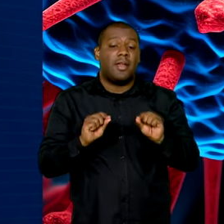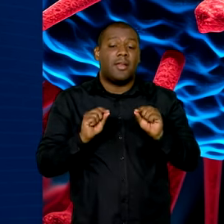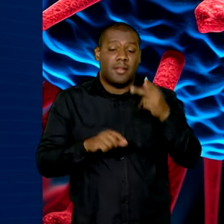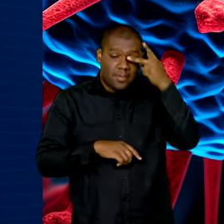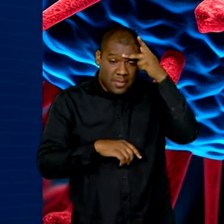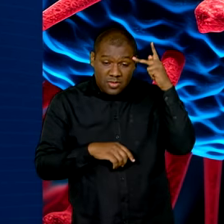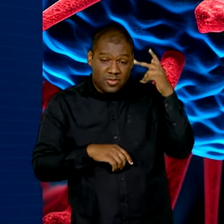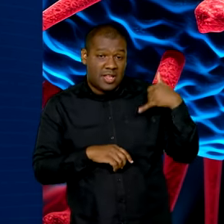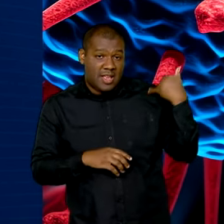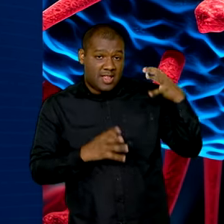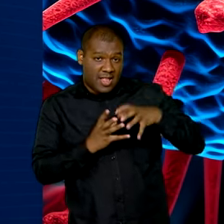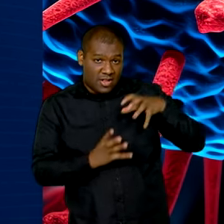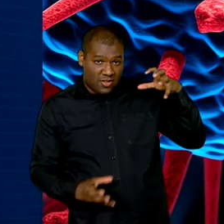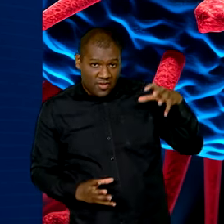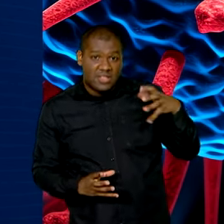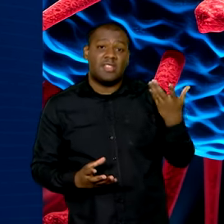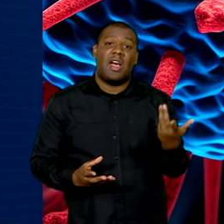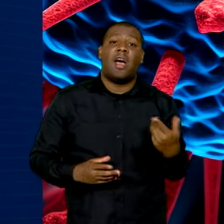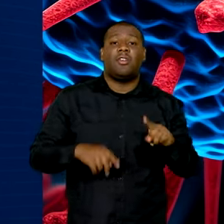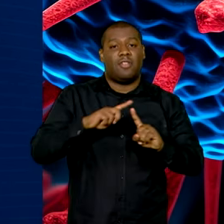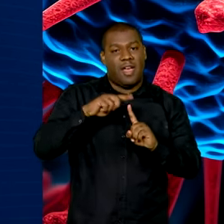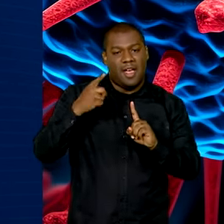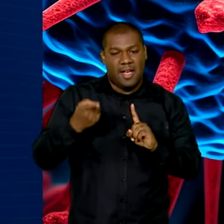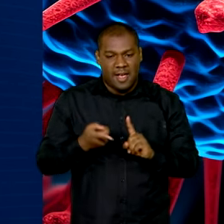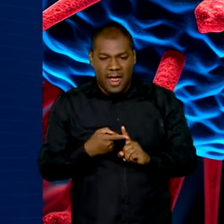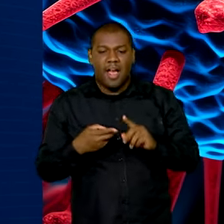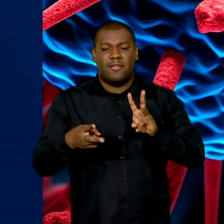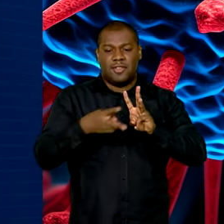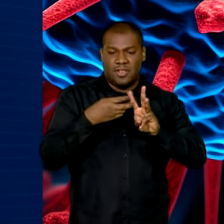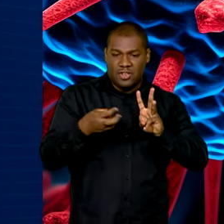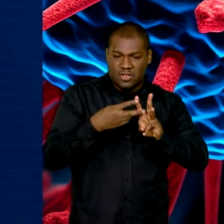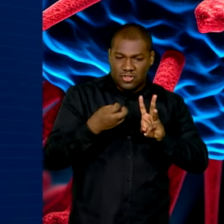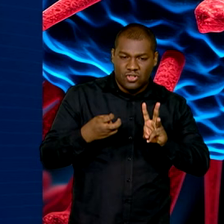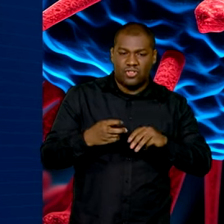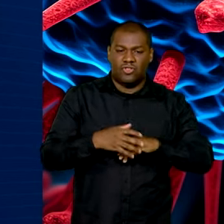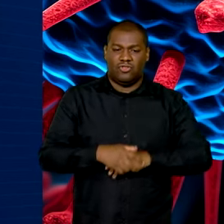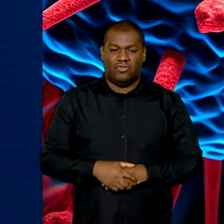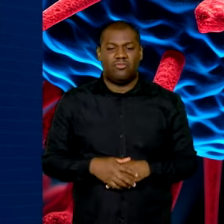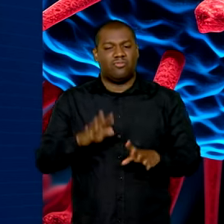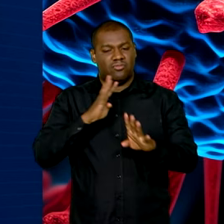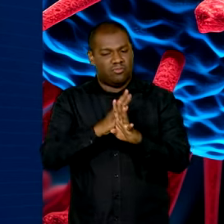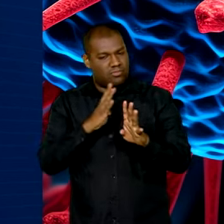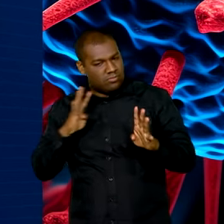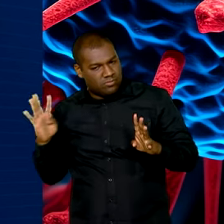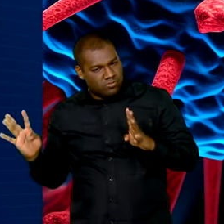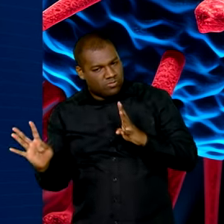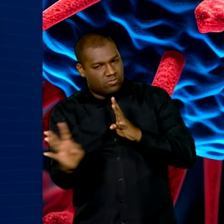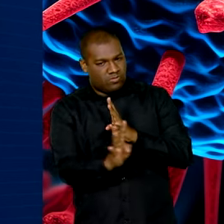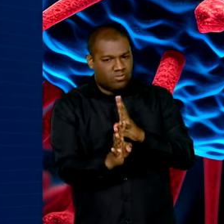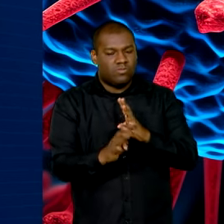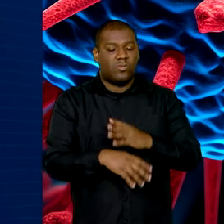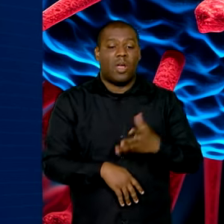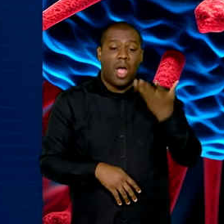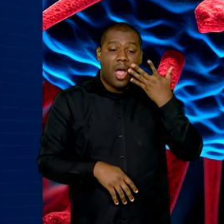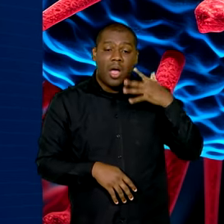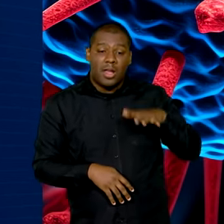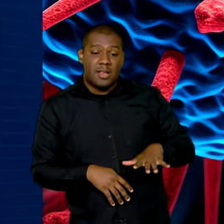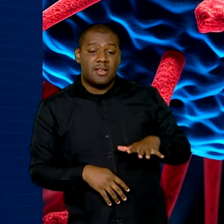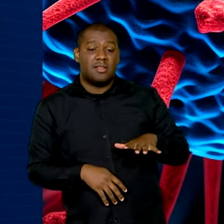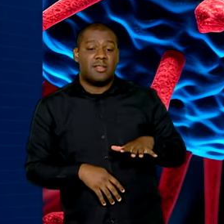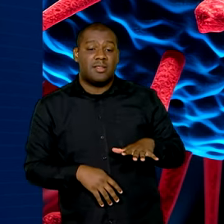doentes crônicos, as gestantes e os indígenas foram os primeiros a entrar no grupo. As crianças